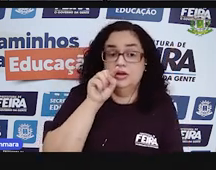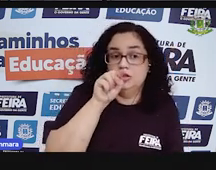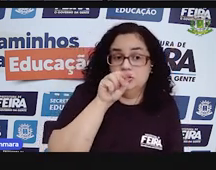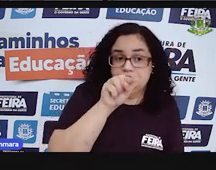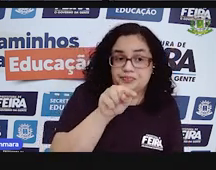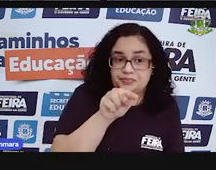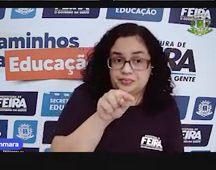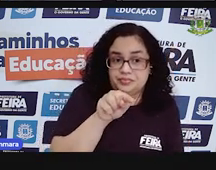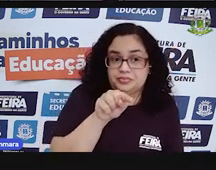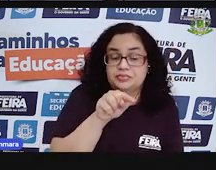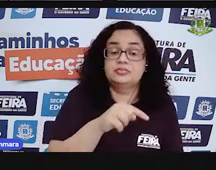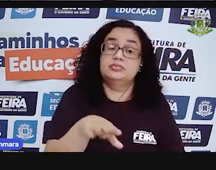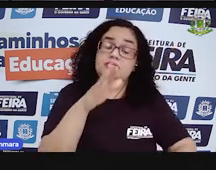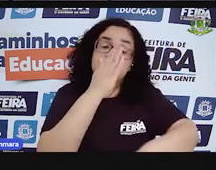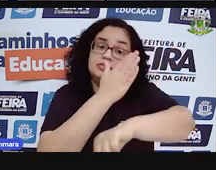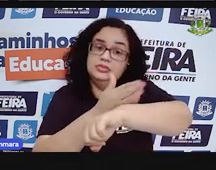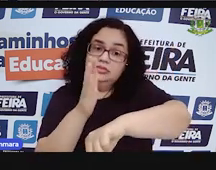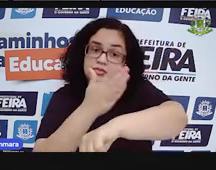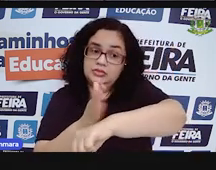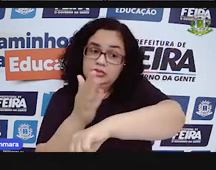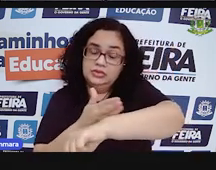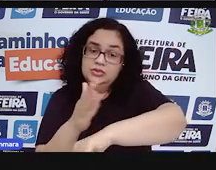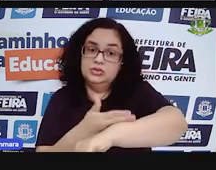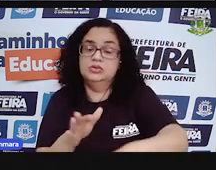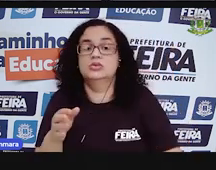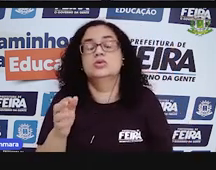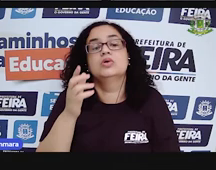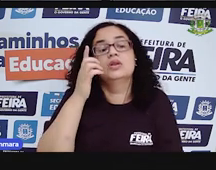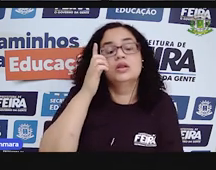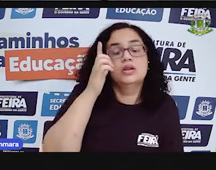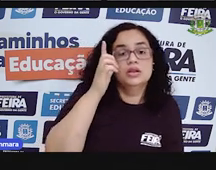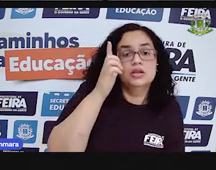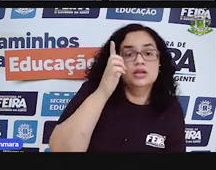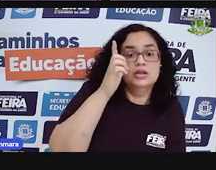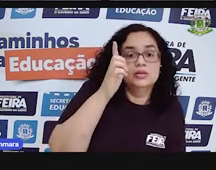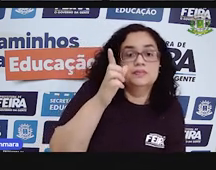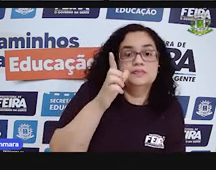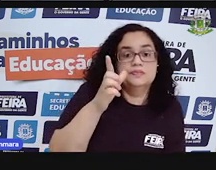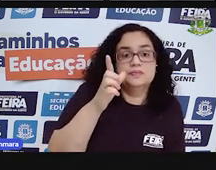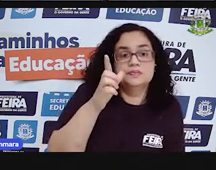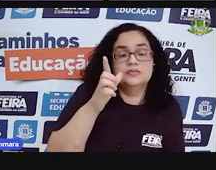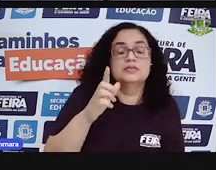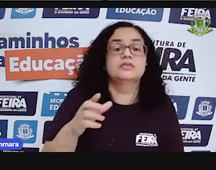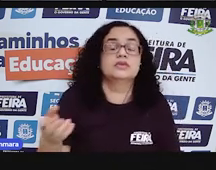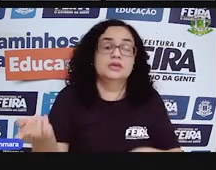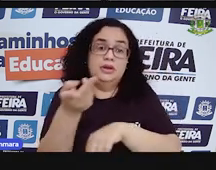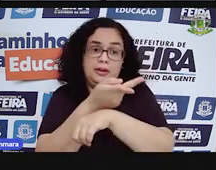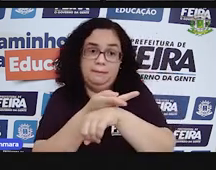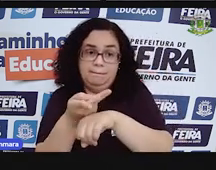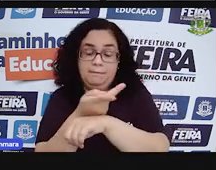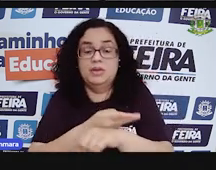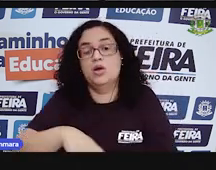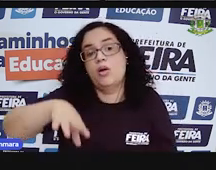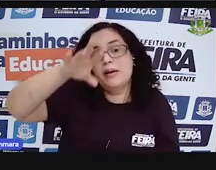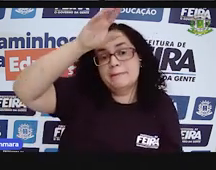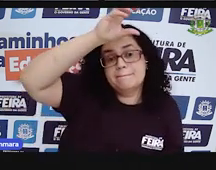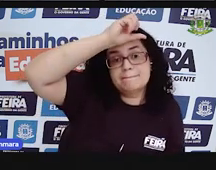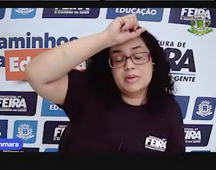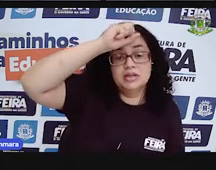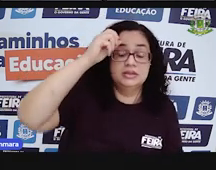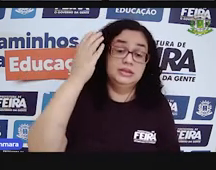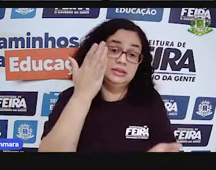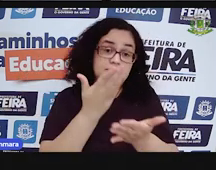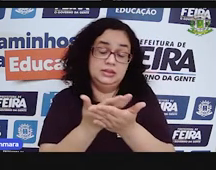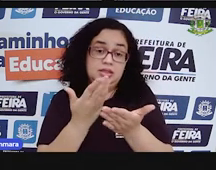e aí, praticar um pouquinho do que a gente tentou, do que a gente buscou aprender na